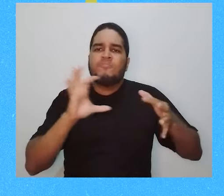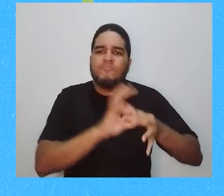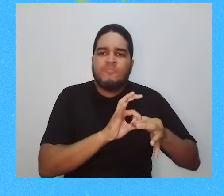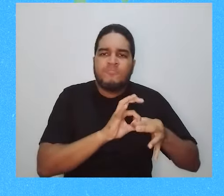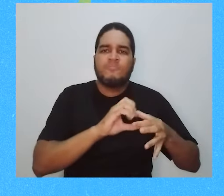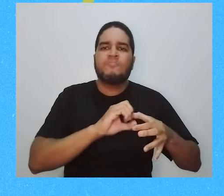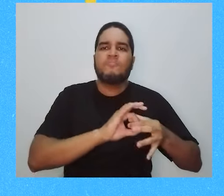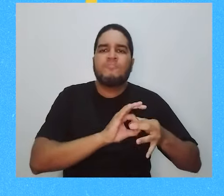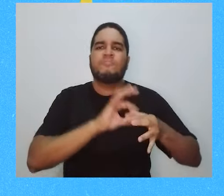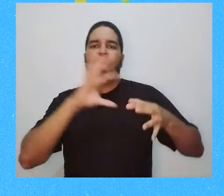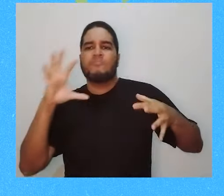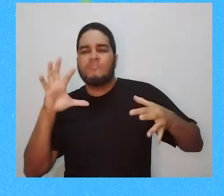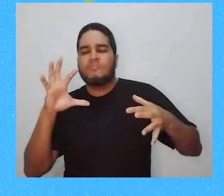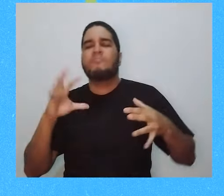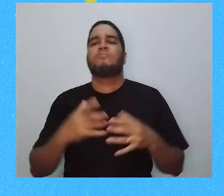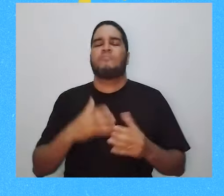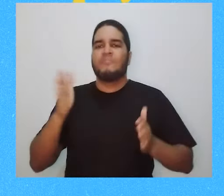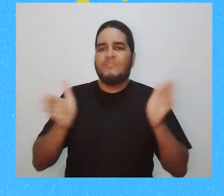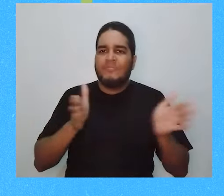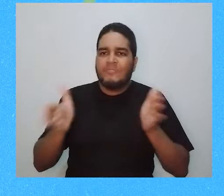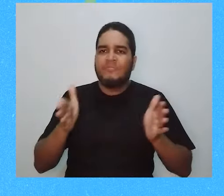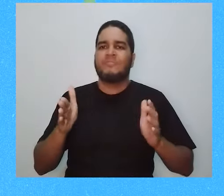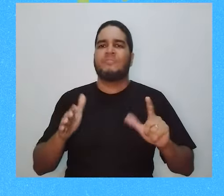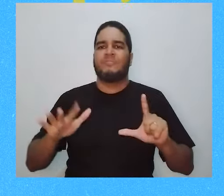diversas opções, enumerados de 1 a 10.